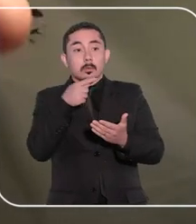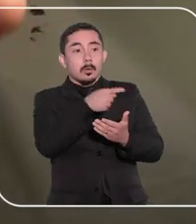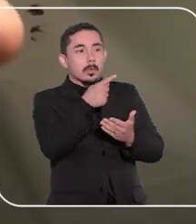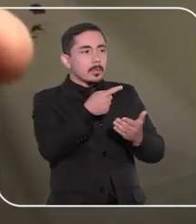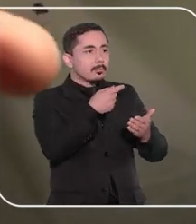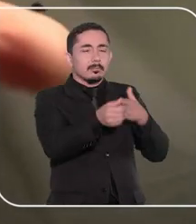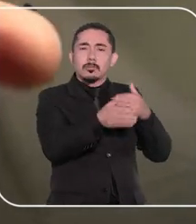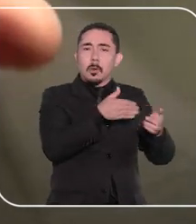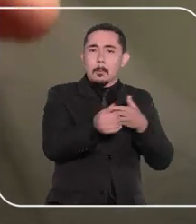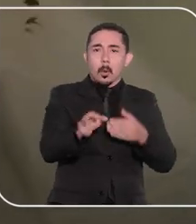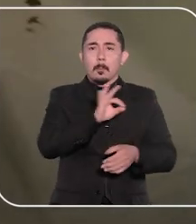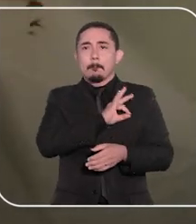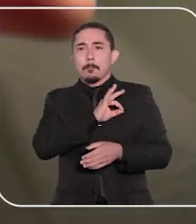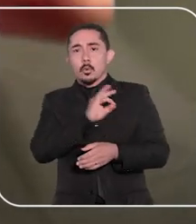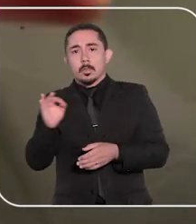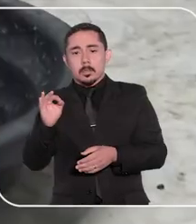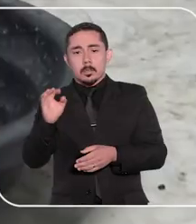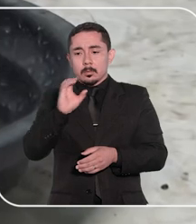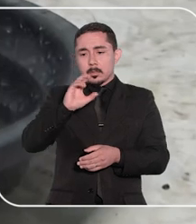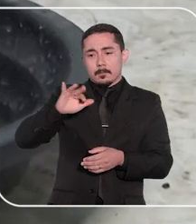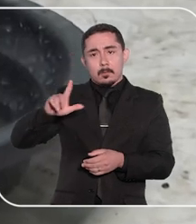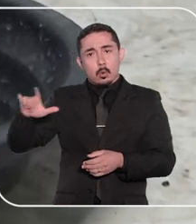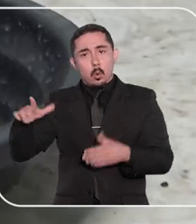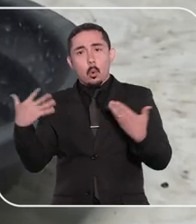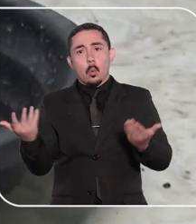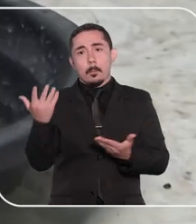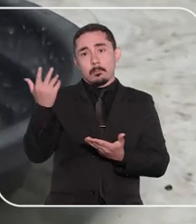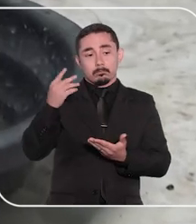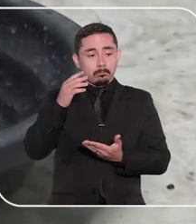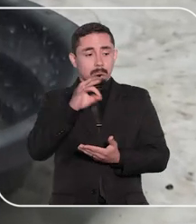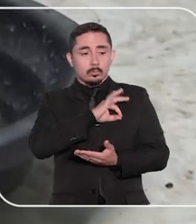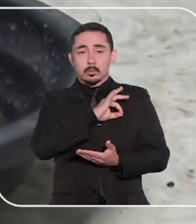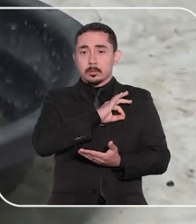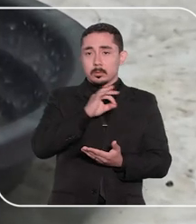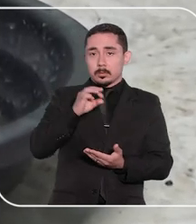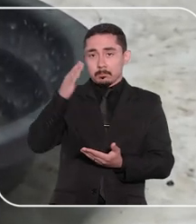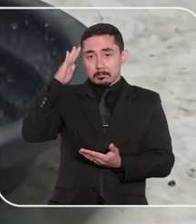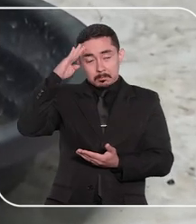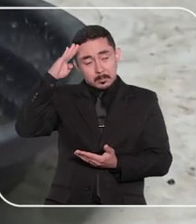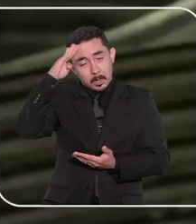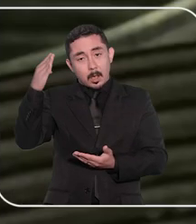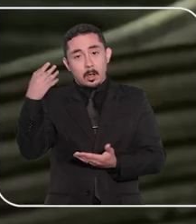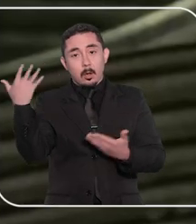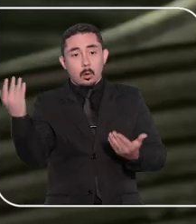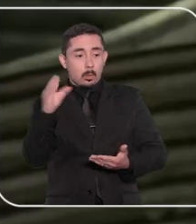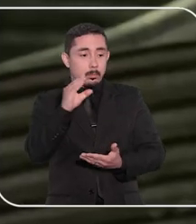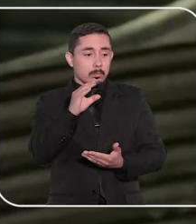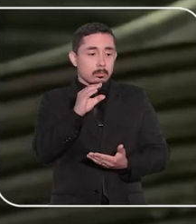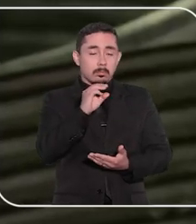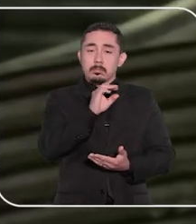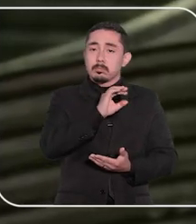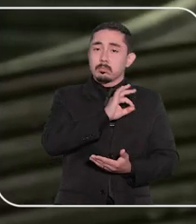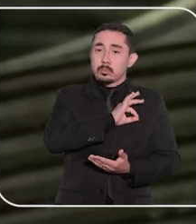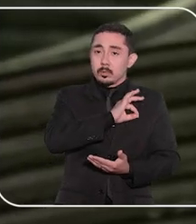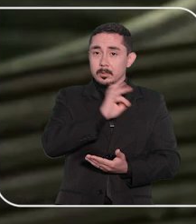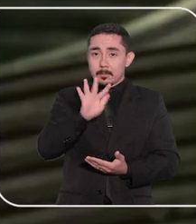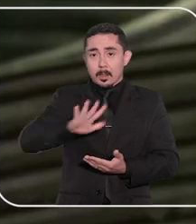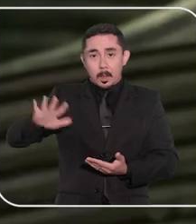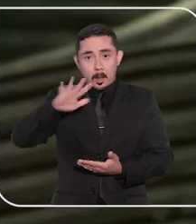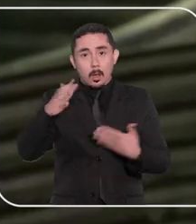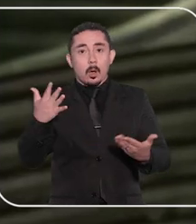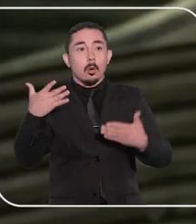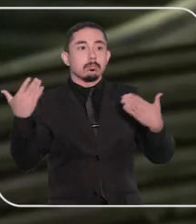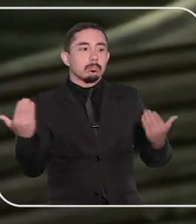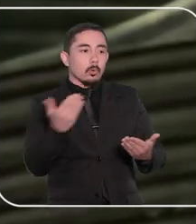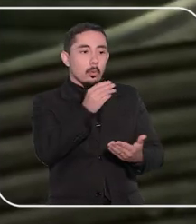órgão de persecução penal, como a Polícia Civil, Militar ou Federal, além dos Ministérios Públicos Estaduais ou o Ministério Público Federal,